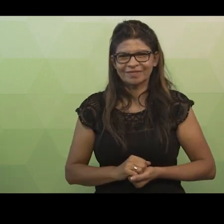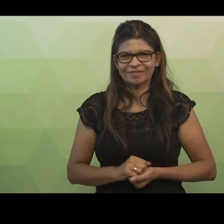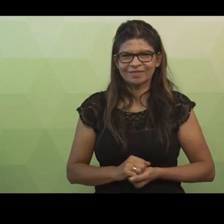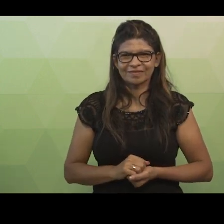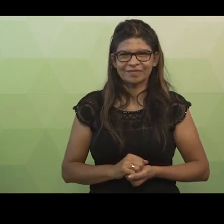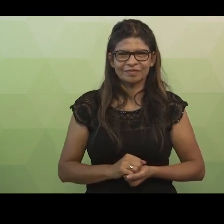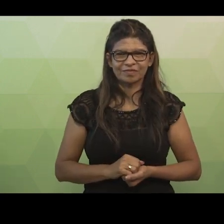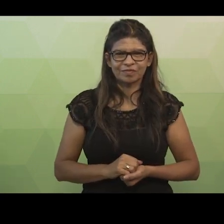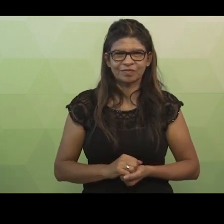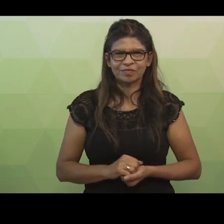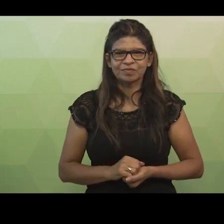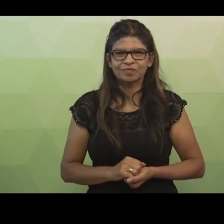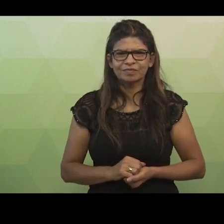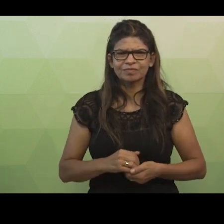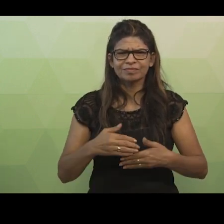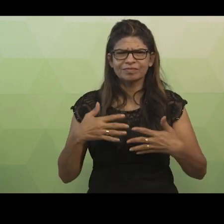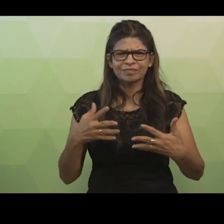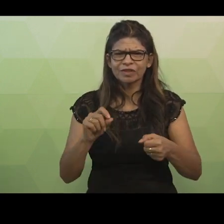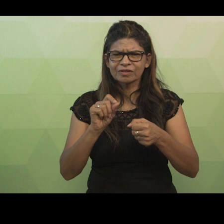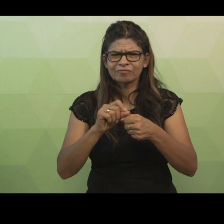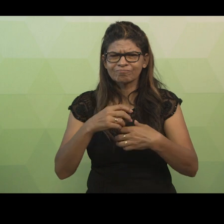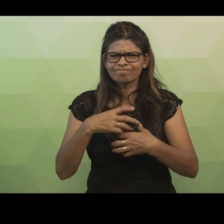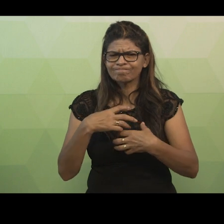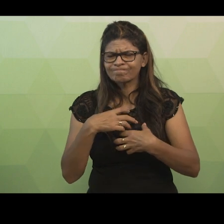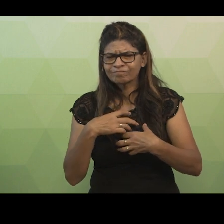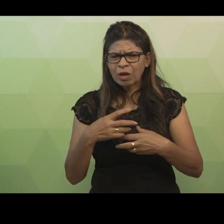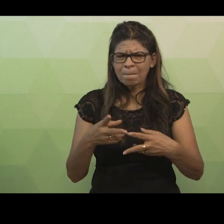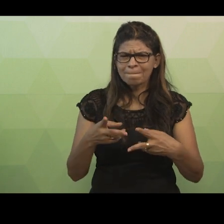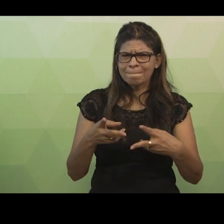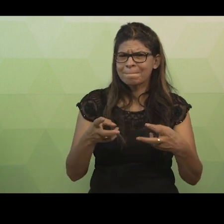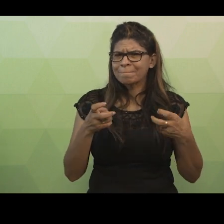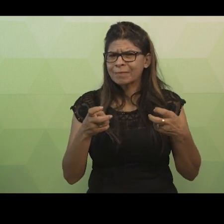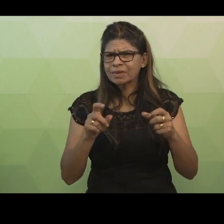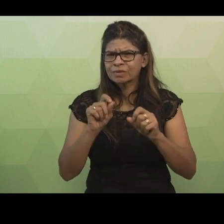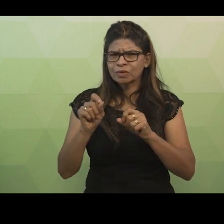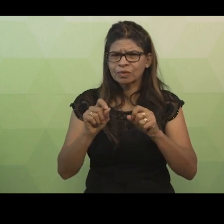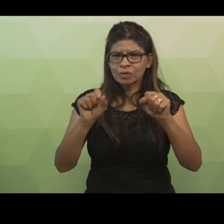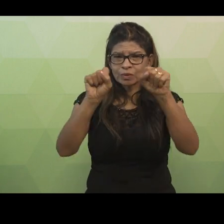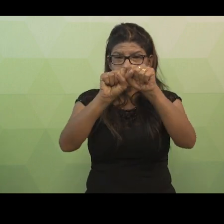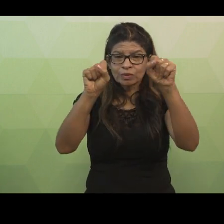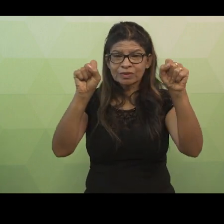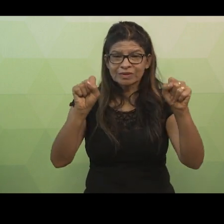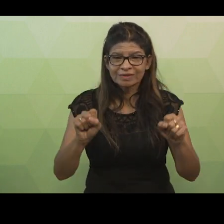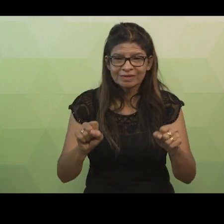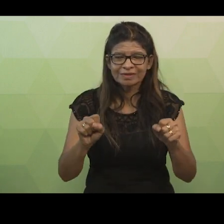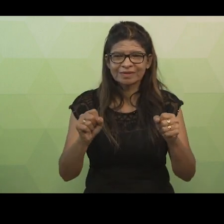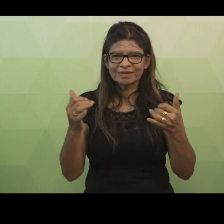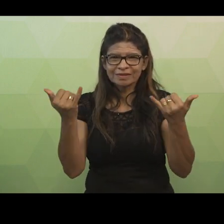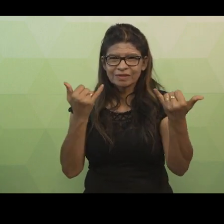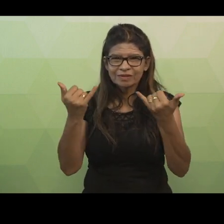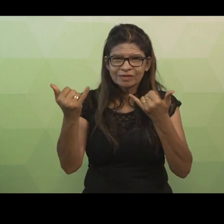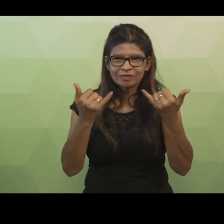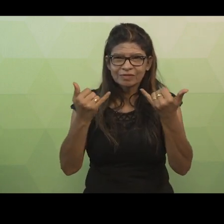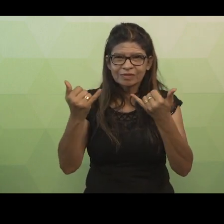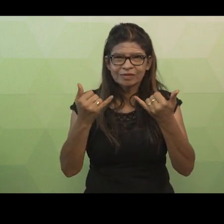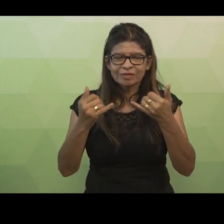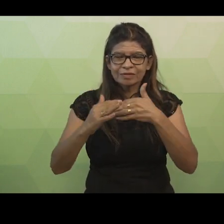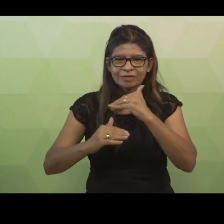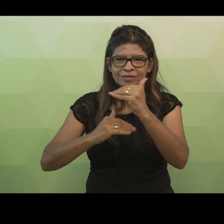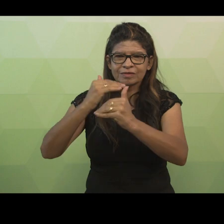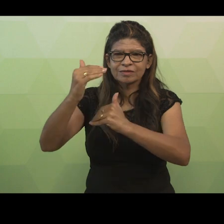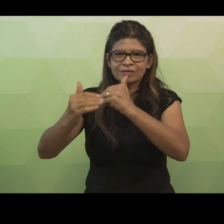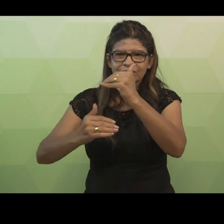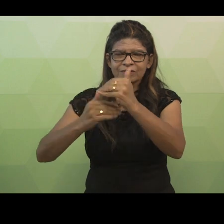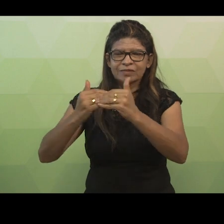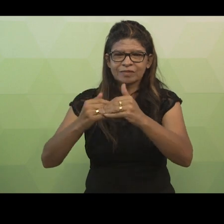Isso faz bastante sentido, não é mesmo? Imagina um sistema de informação que foi desenvolvido para uma clínica médica que